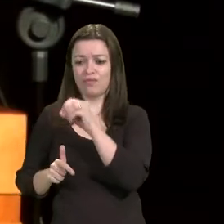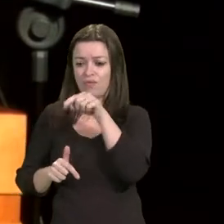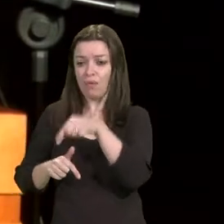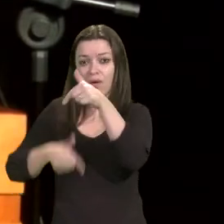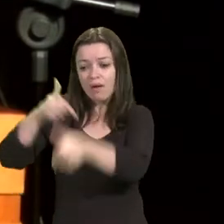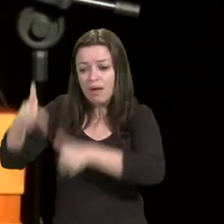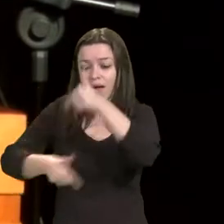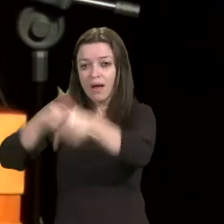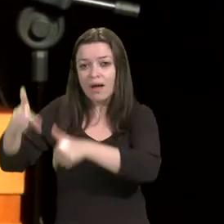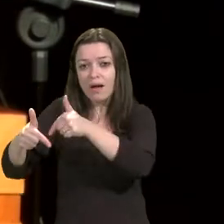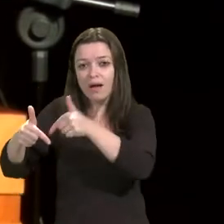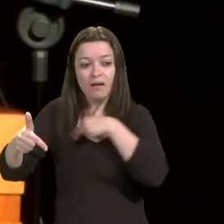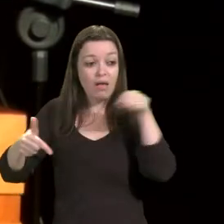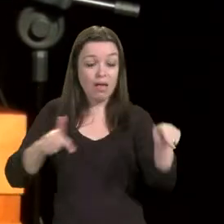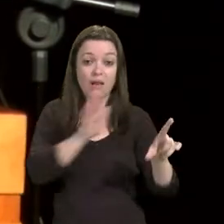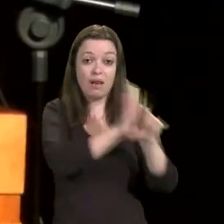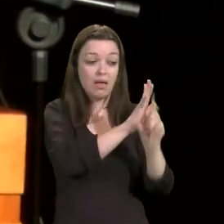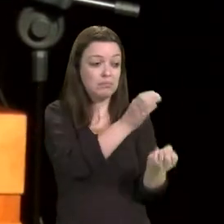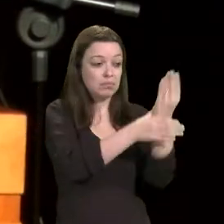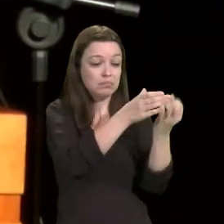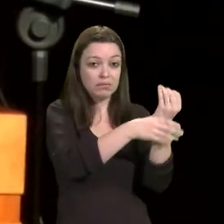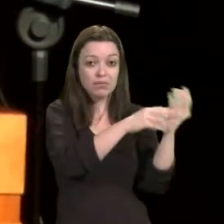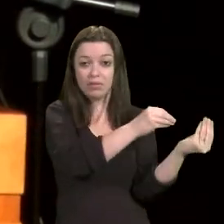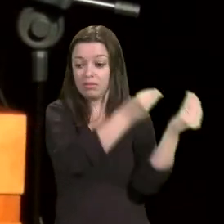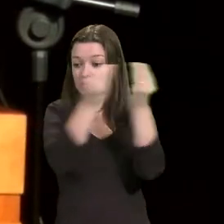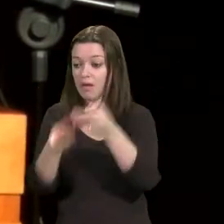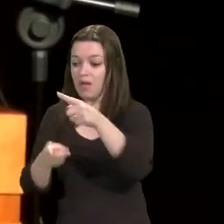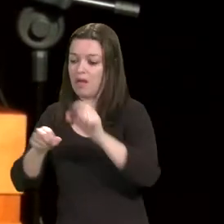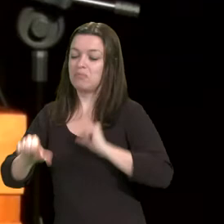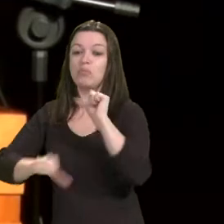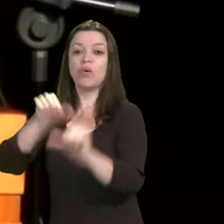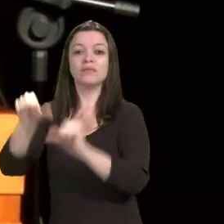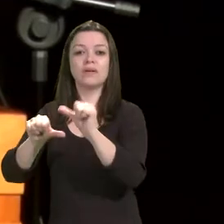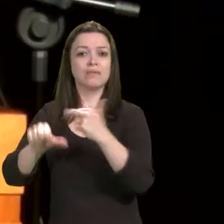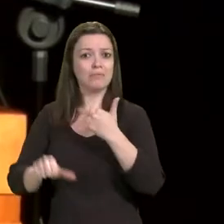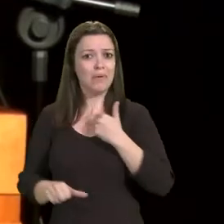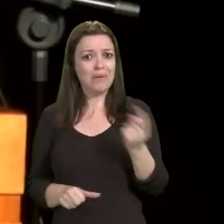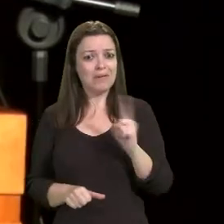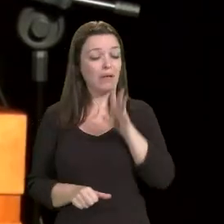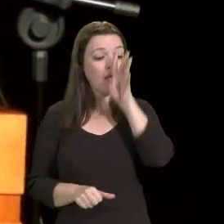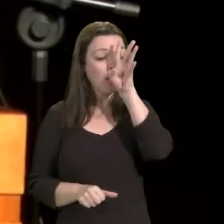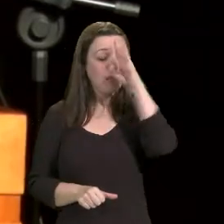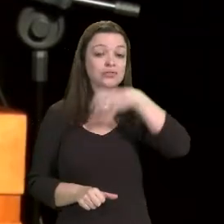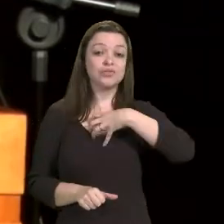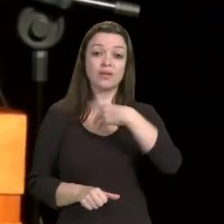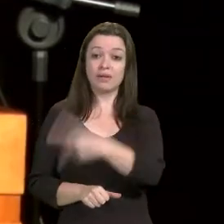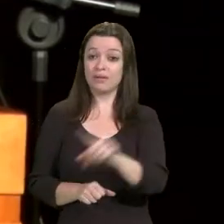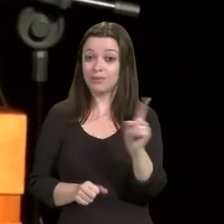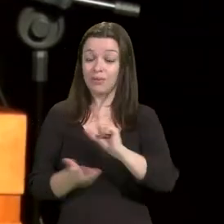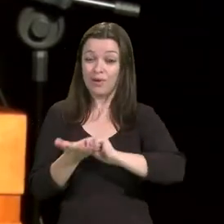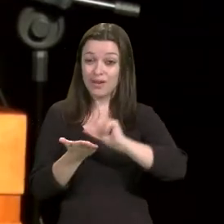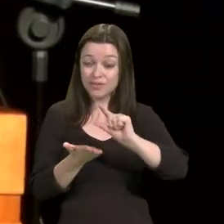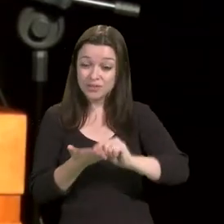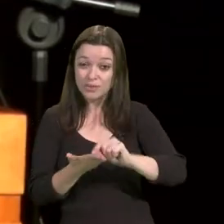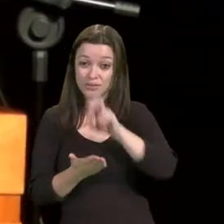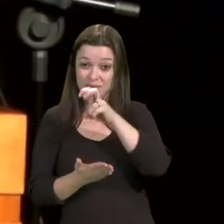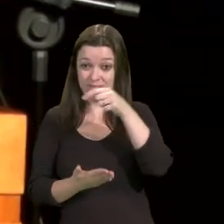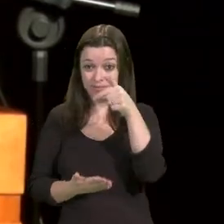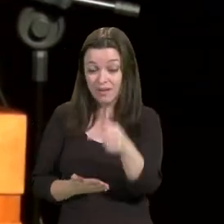do Legislativo ao seu bel prazer. O artigo 167, inciso 6 da